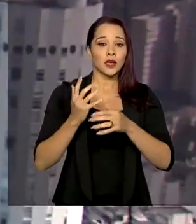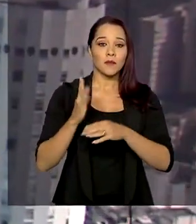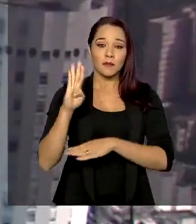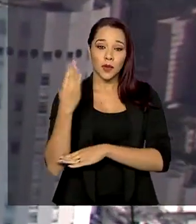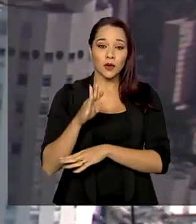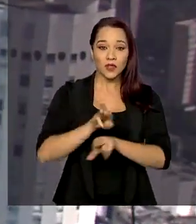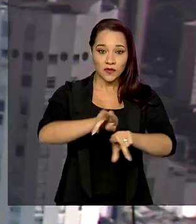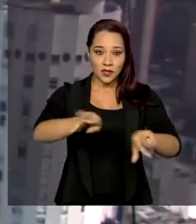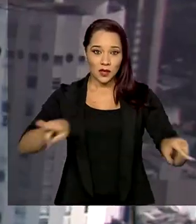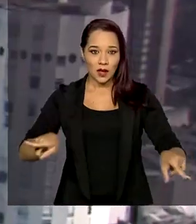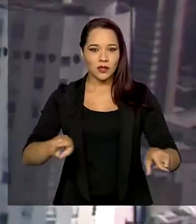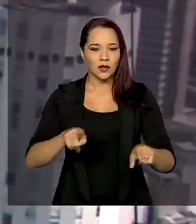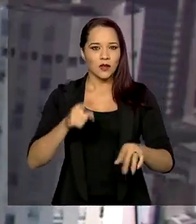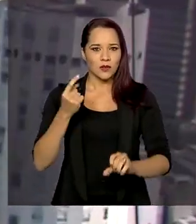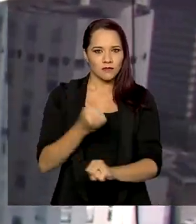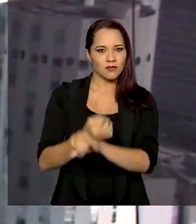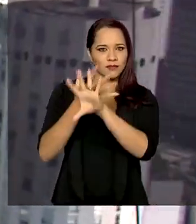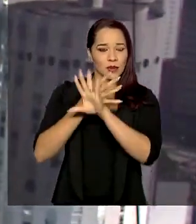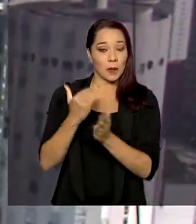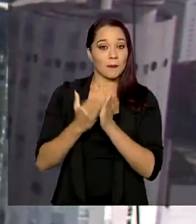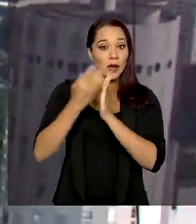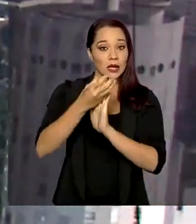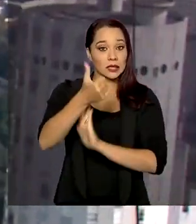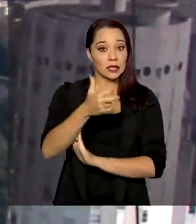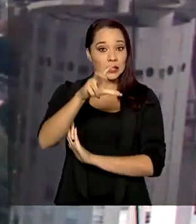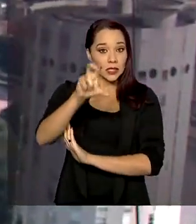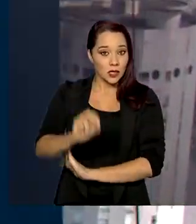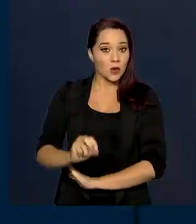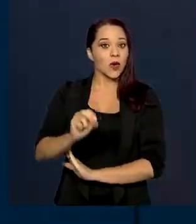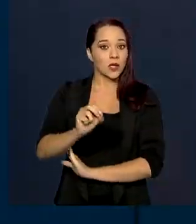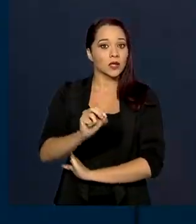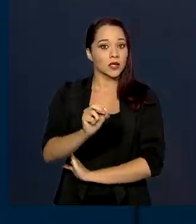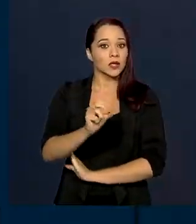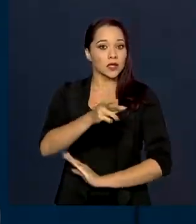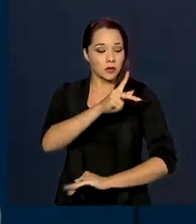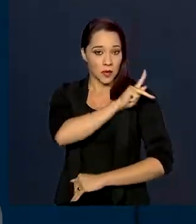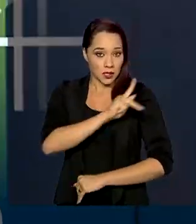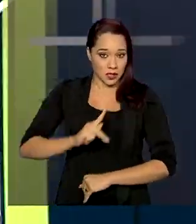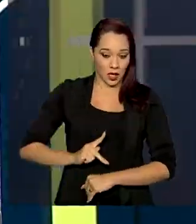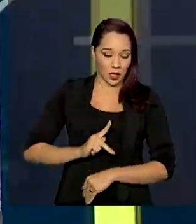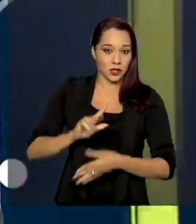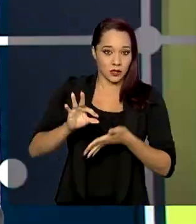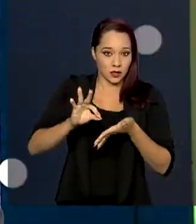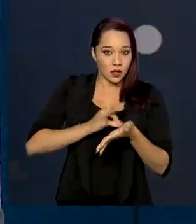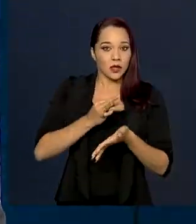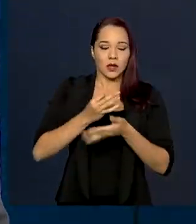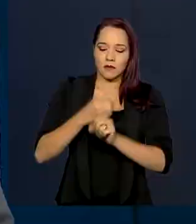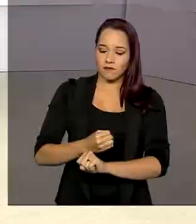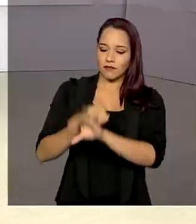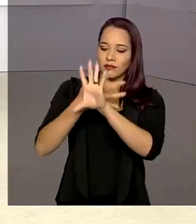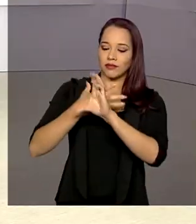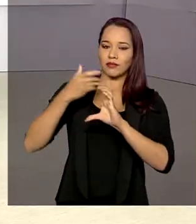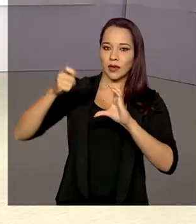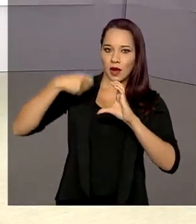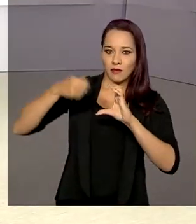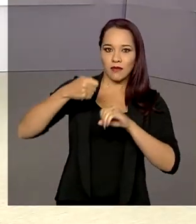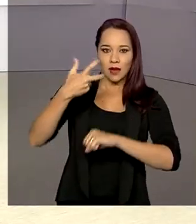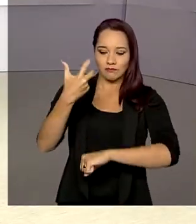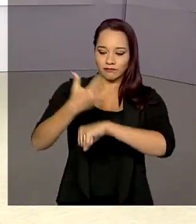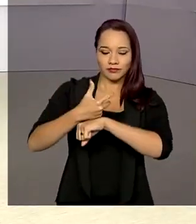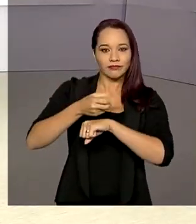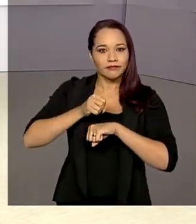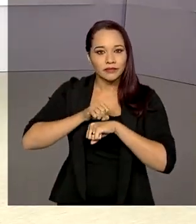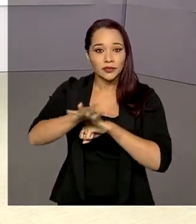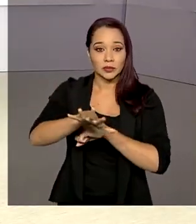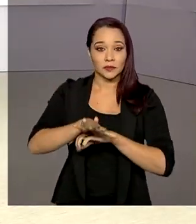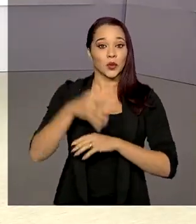No encontro virtual, mais de 150 chefes de Estado se inscreveram e falaram por vídeo. No seu discurso, o